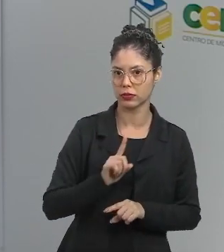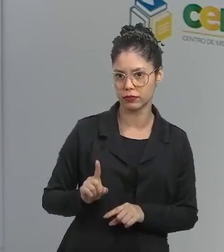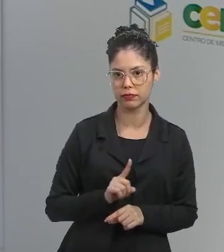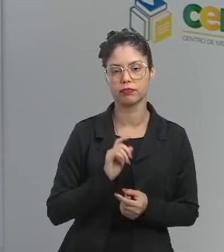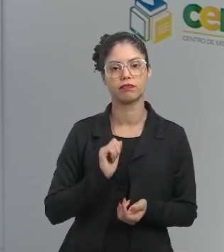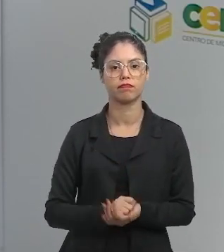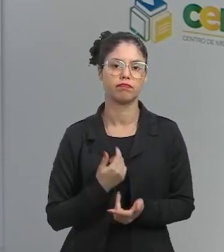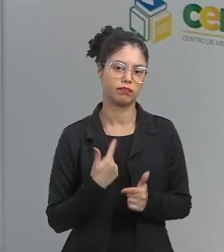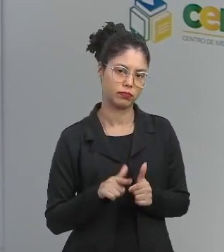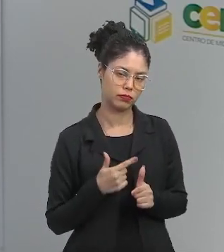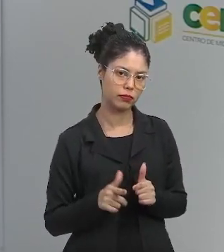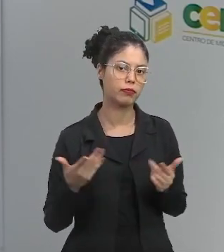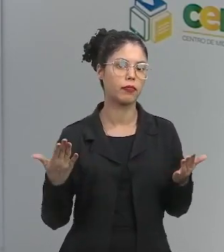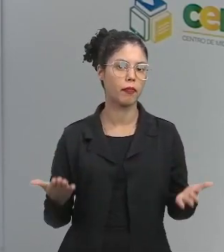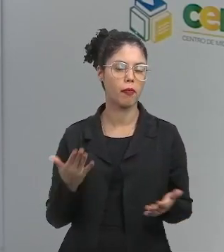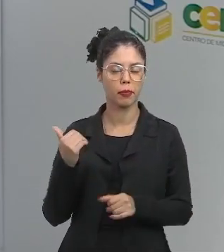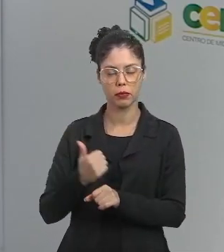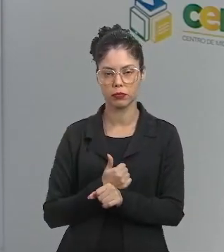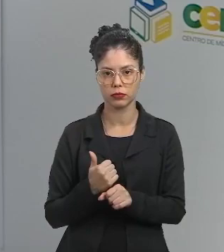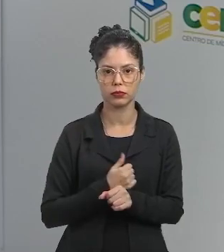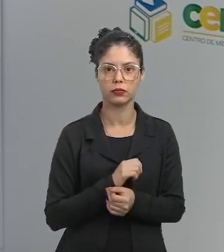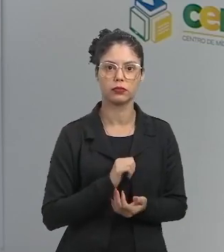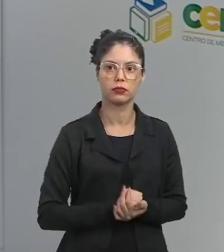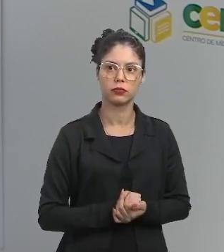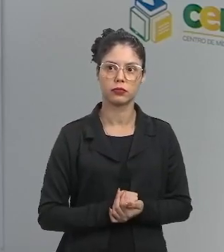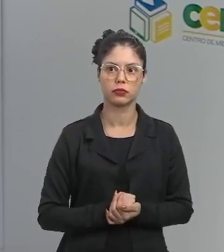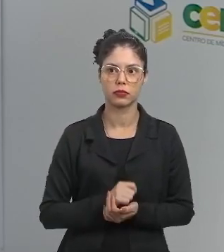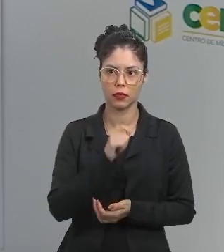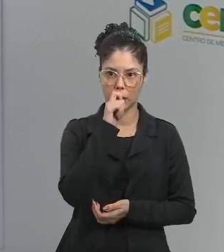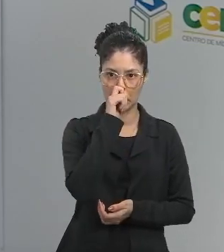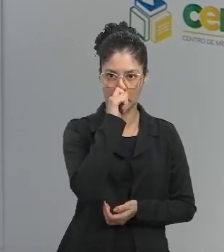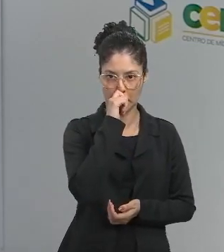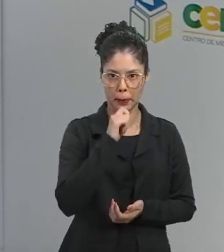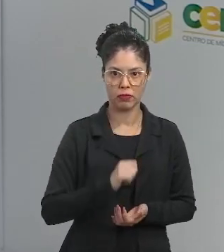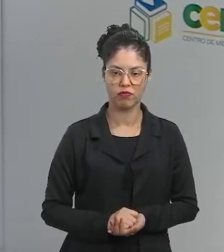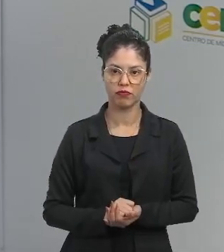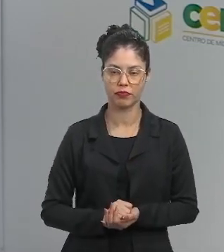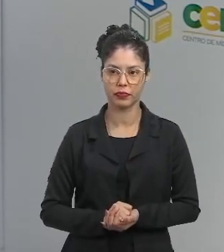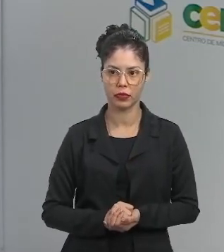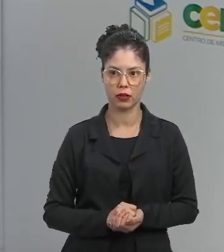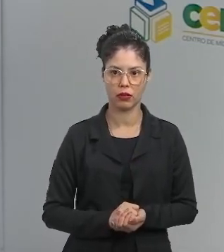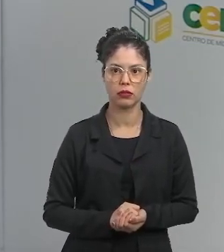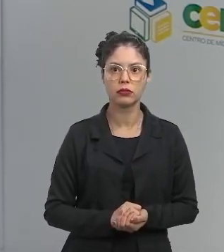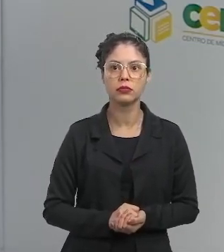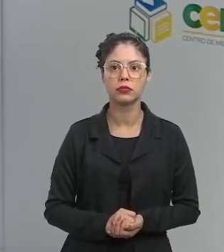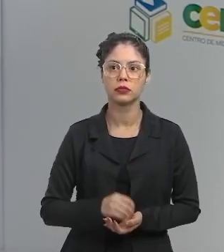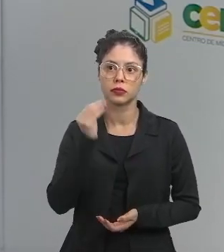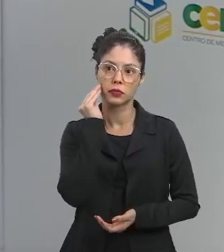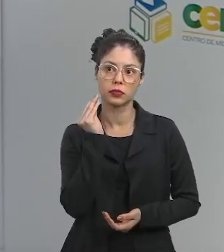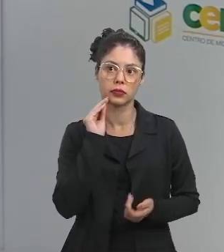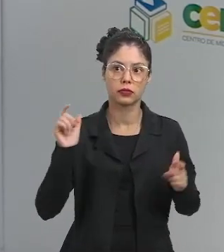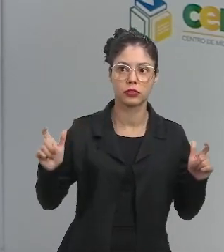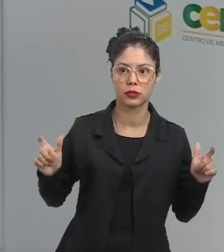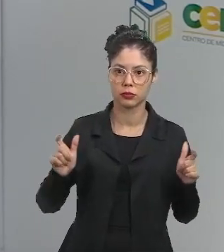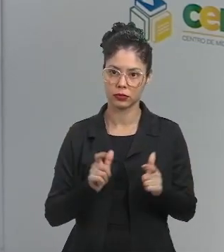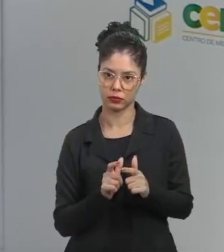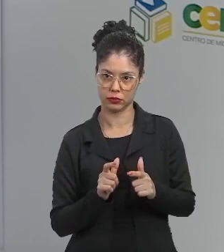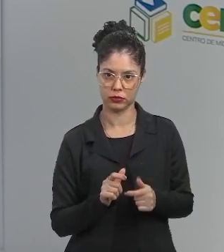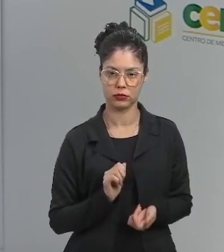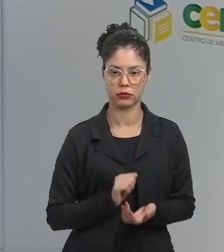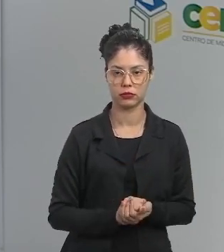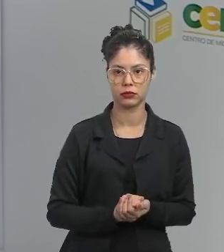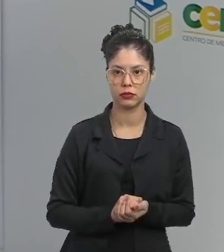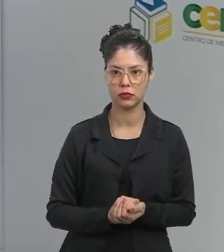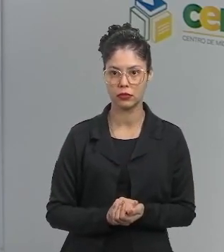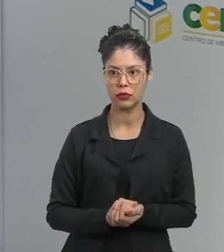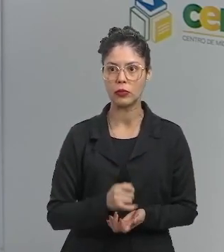prejudicado com essa construção dessa estrada. Ok? Daí, para tentar diminuir os impactos ambientais.